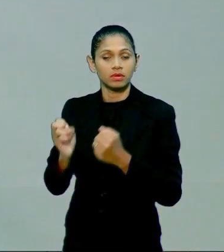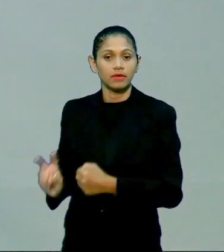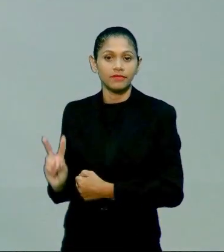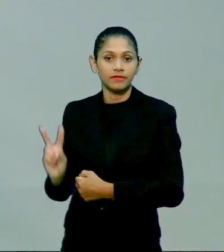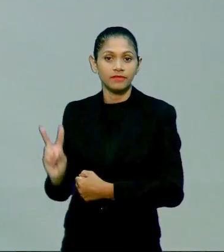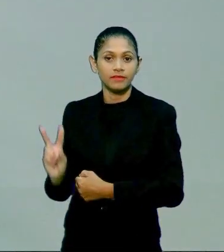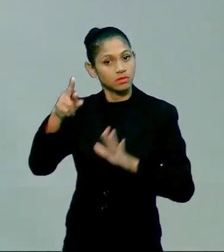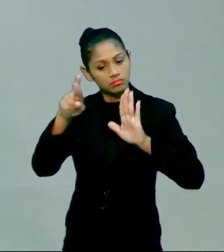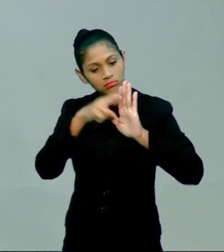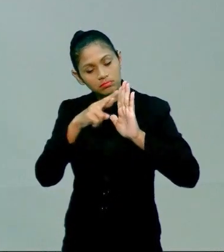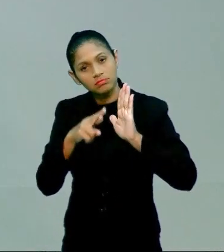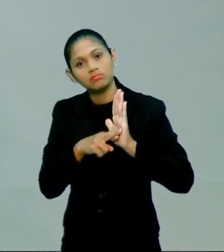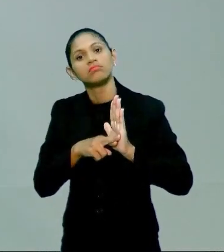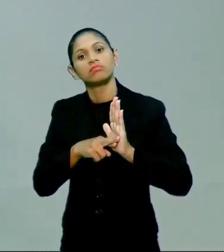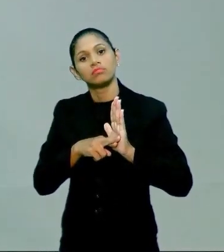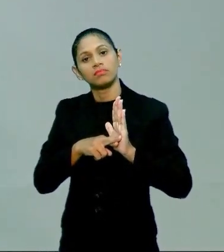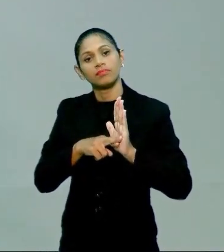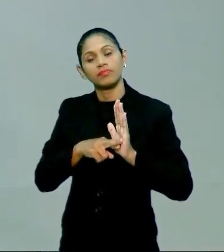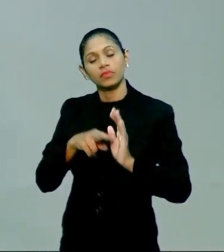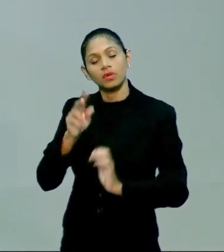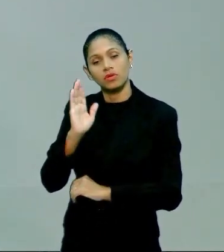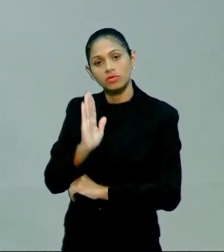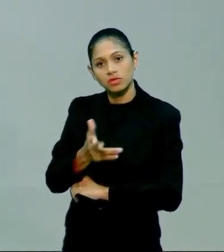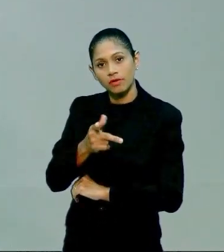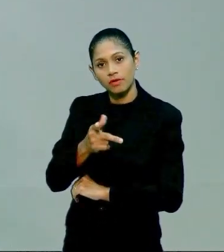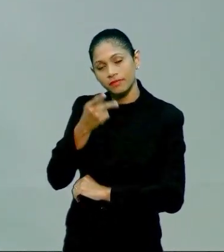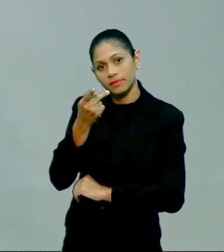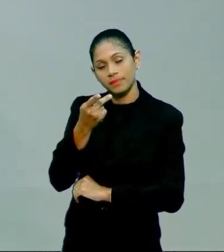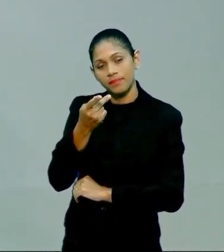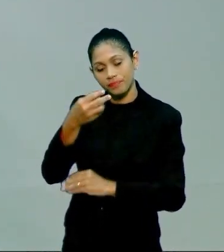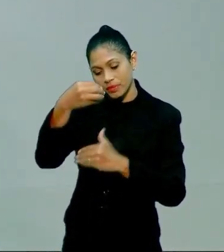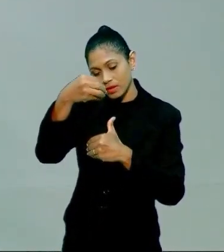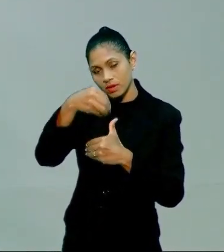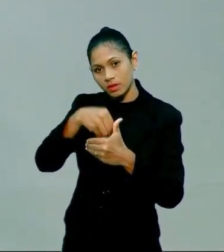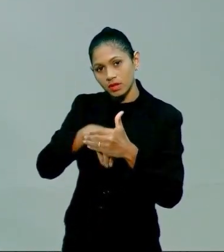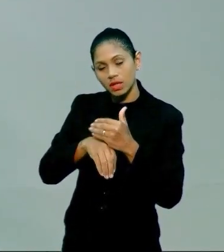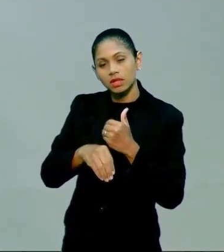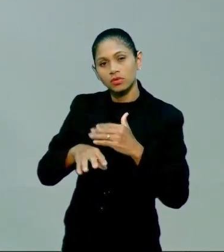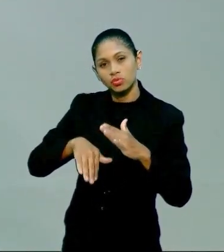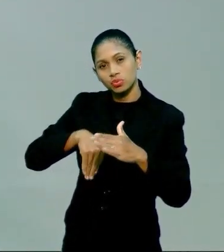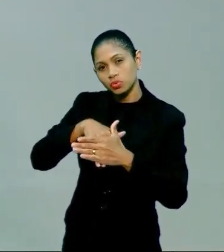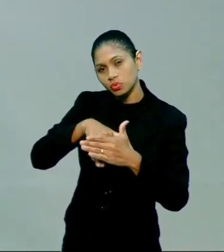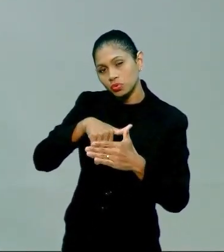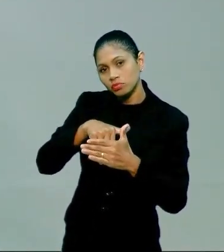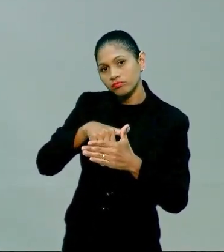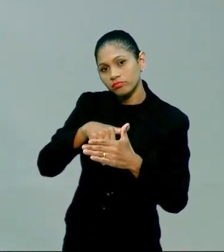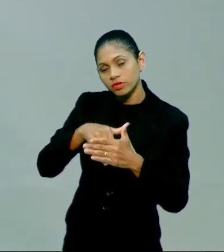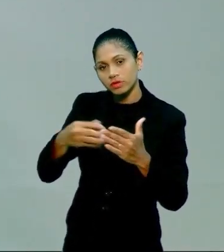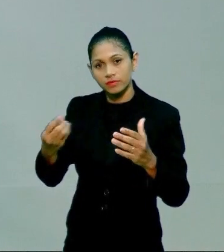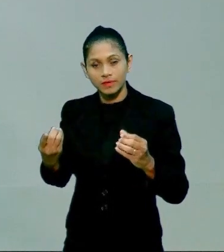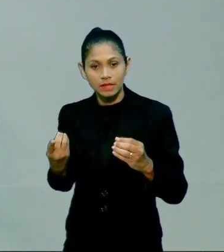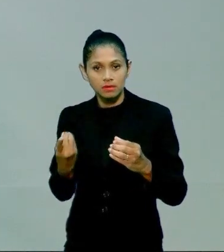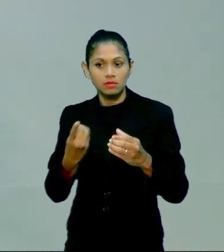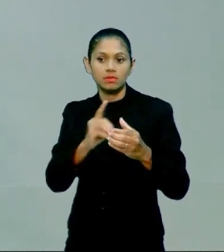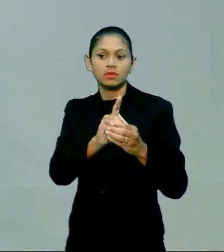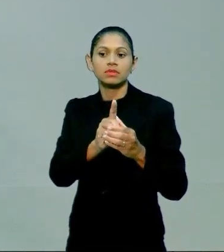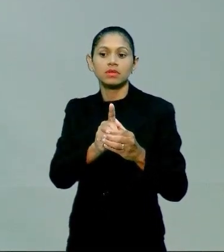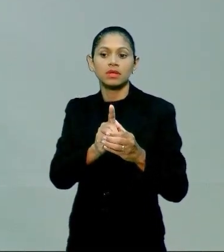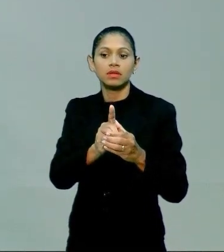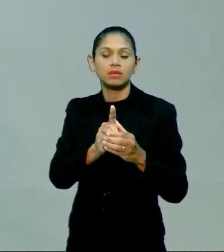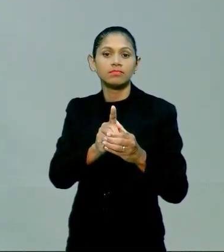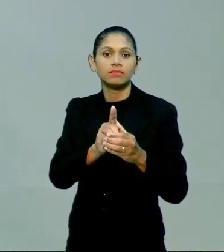regras. É aquilo que eu mencionei. Dentro da abordagem dos jogos, a gente vai inserir, principalmente,